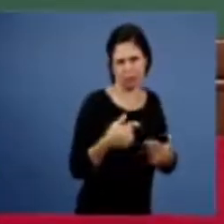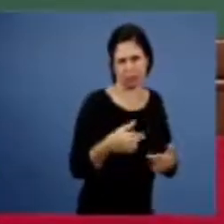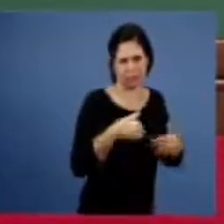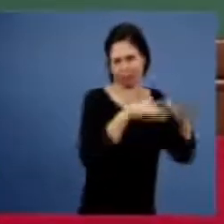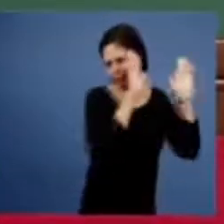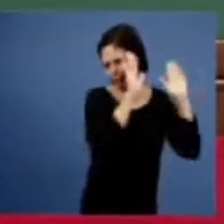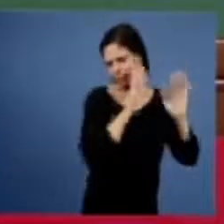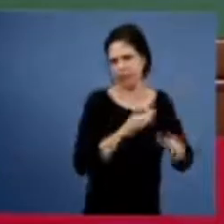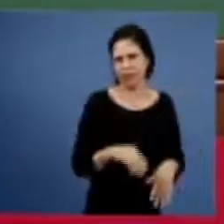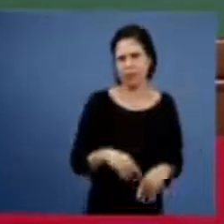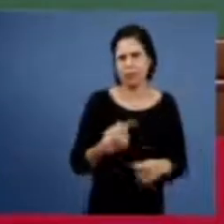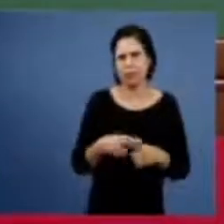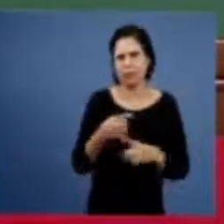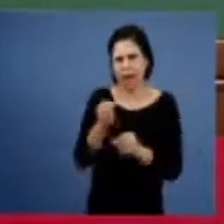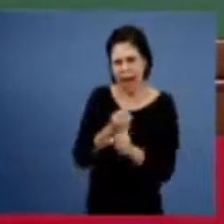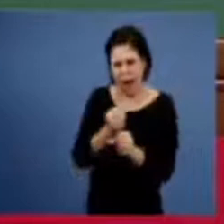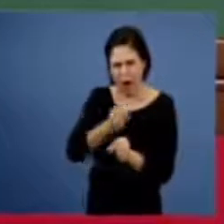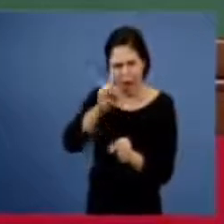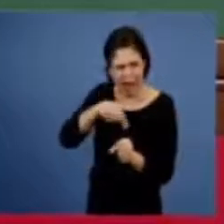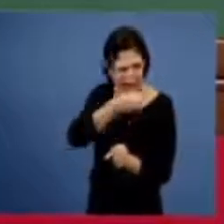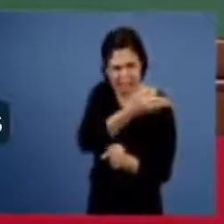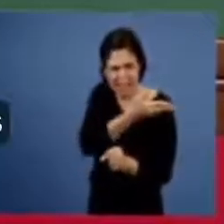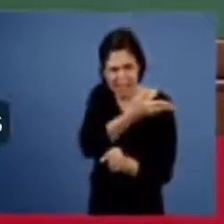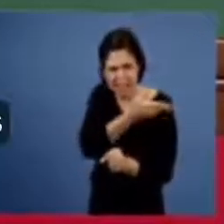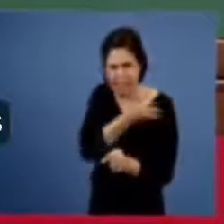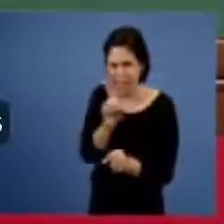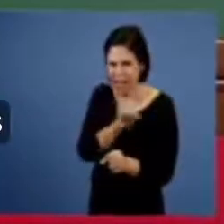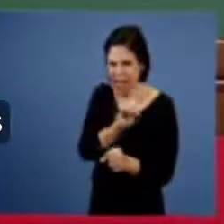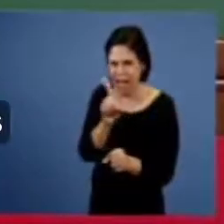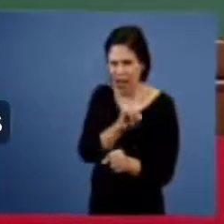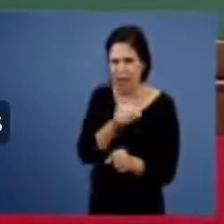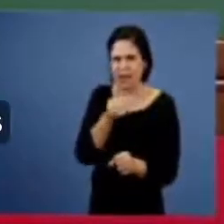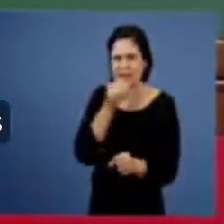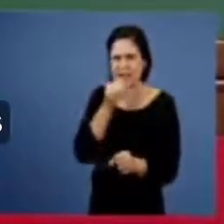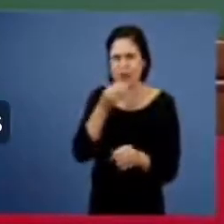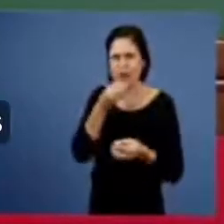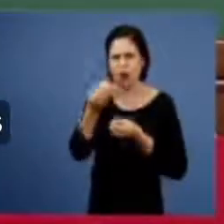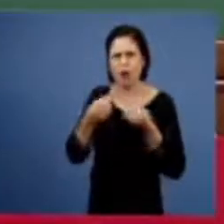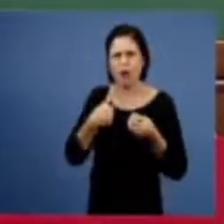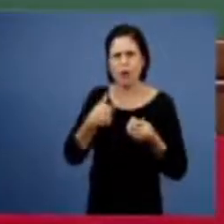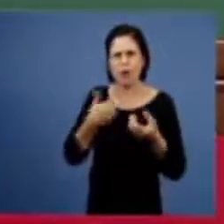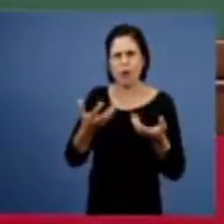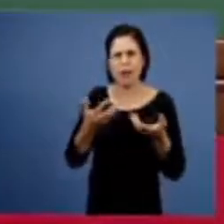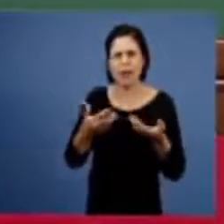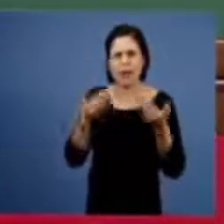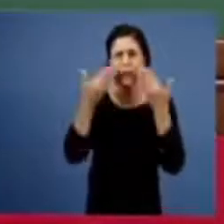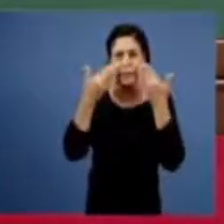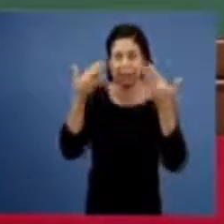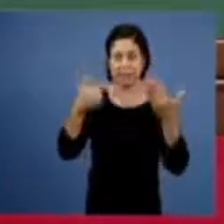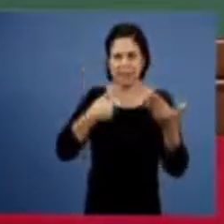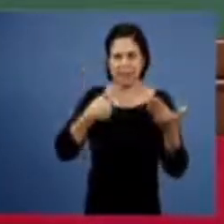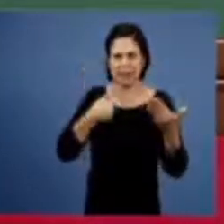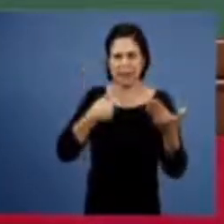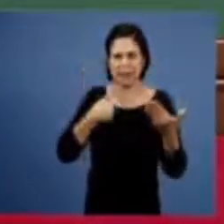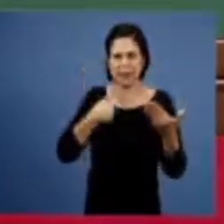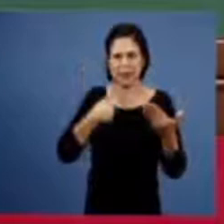não é exatamente isso então quando eu quero me apresentar aqui e todo mundo começa a olhar para A para B para o meu